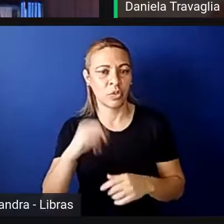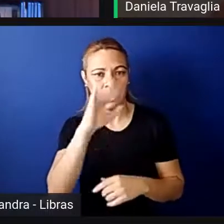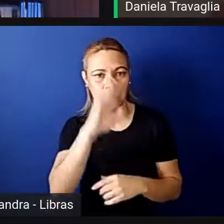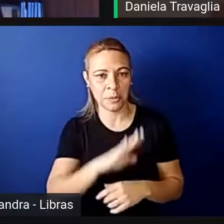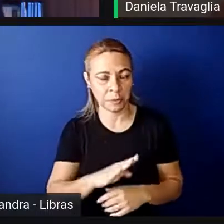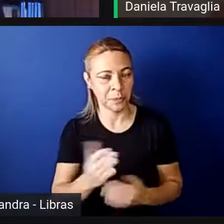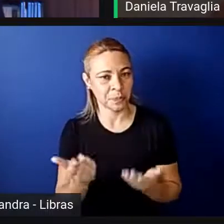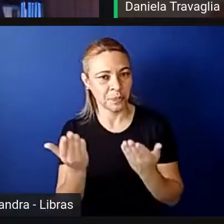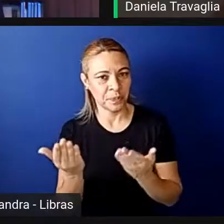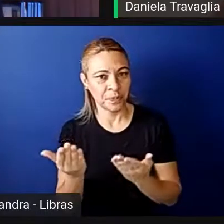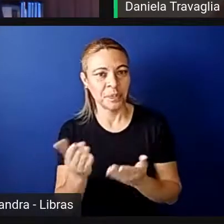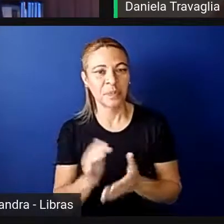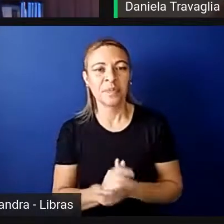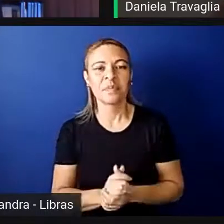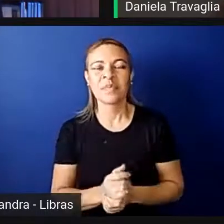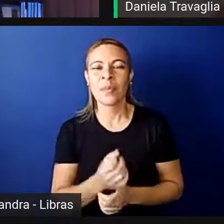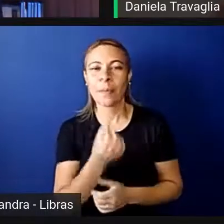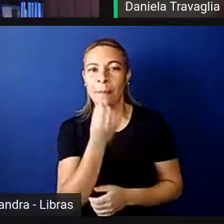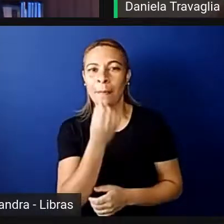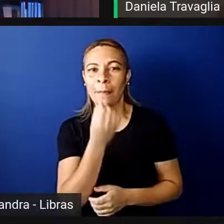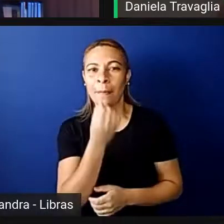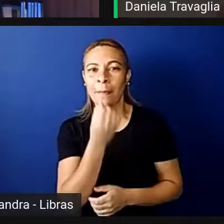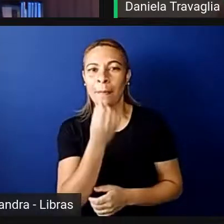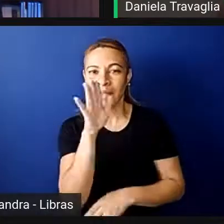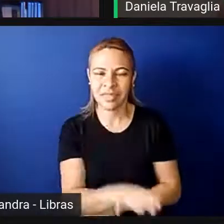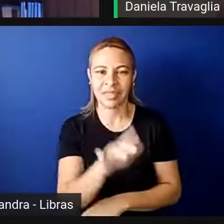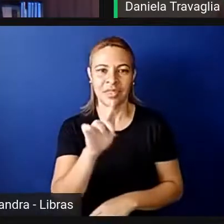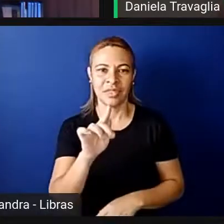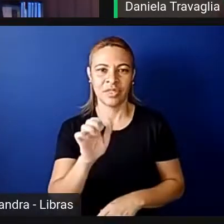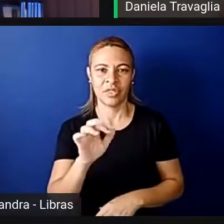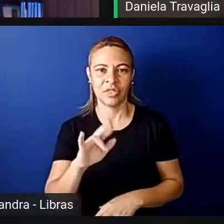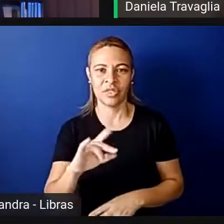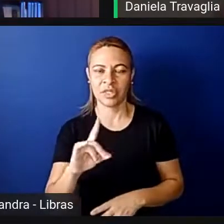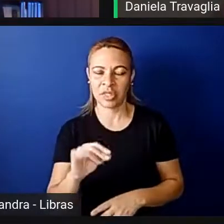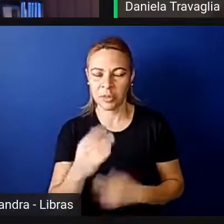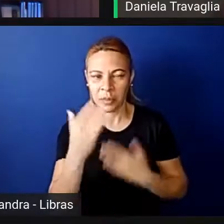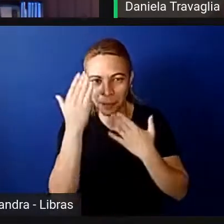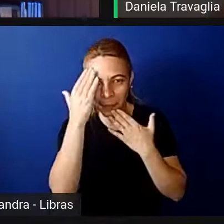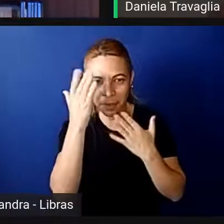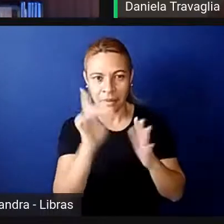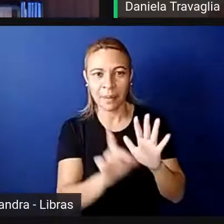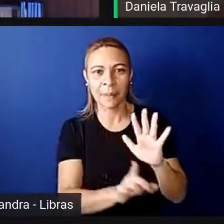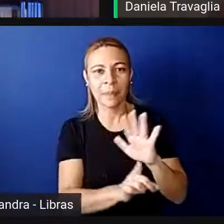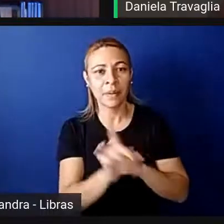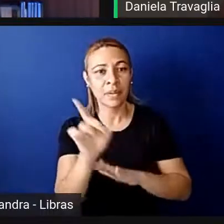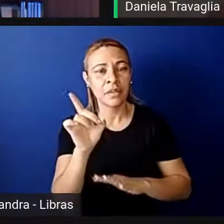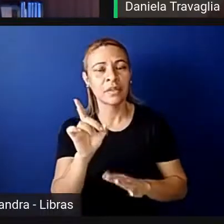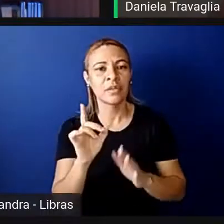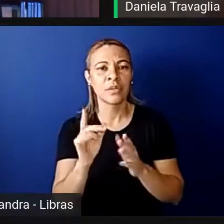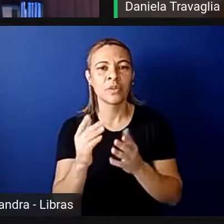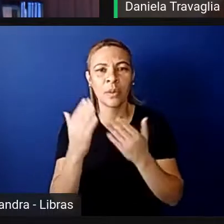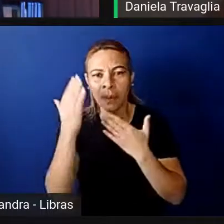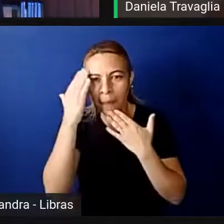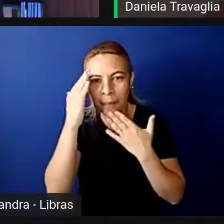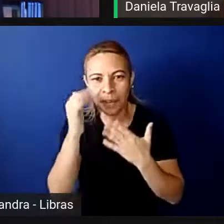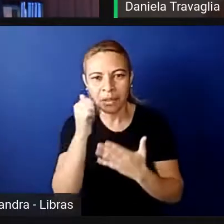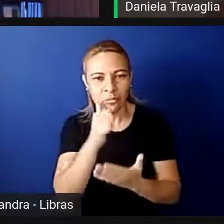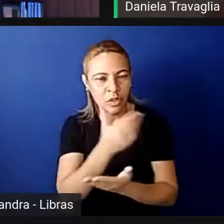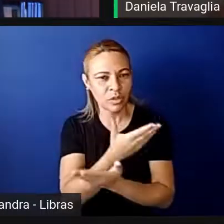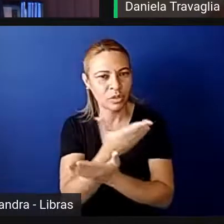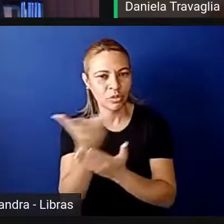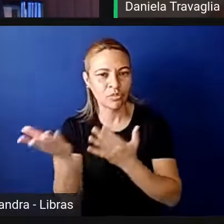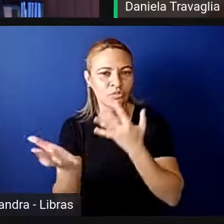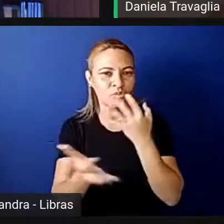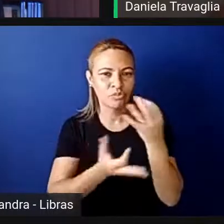Boa tarde, Geraldo, obrigada pela sua pergunta, obrigada também a todas as outras participantes pelas suas contribuições, é um